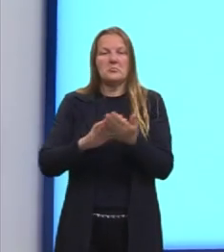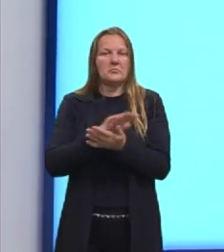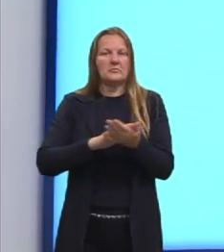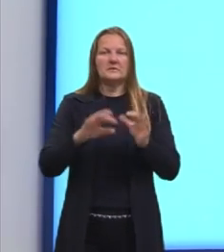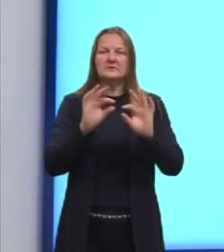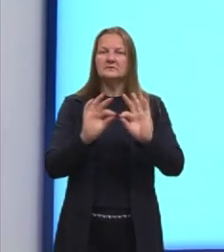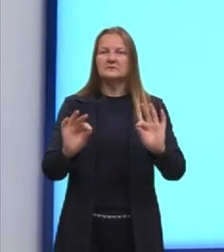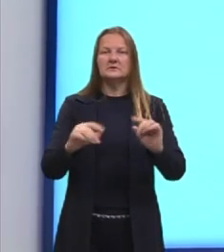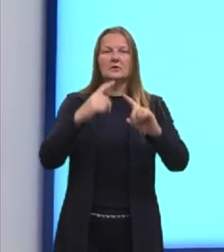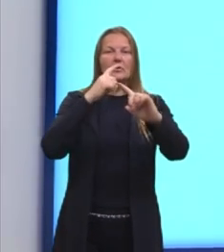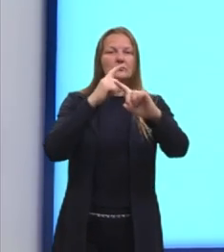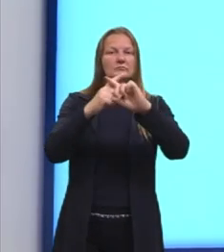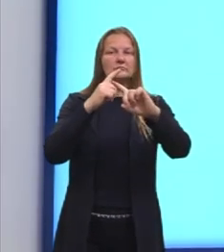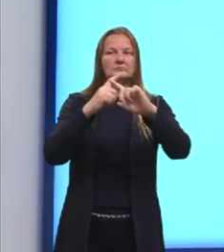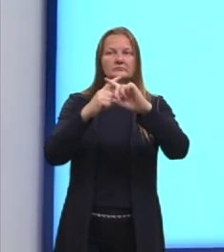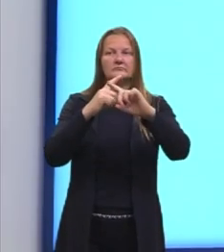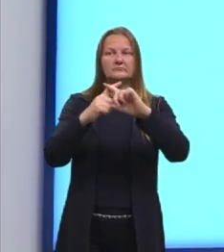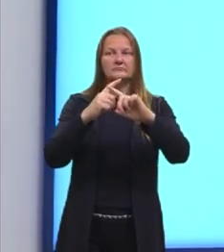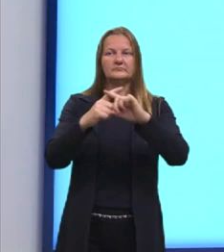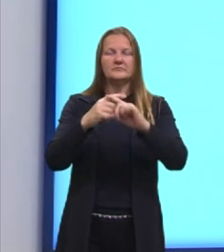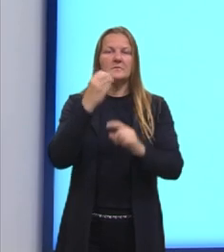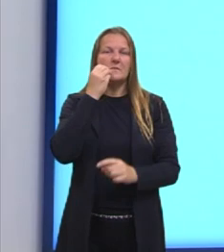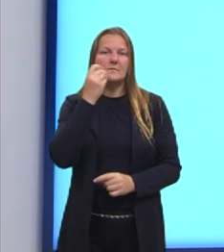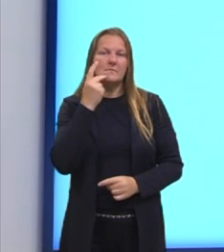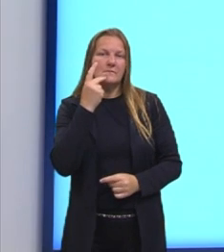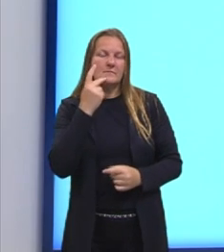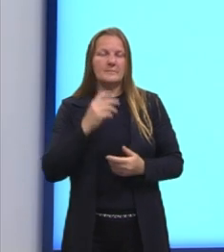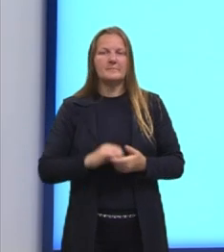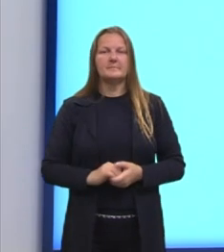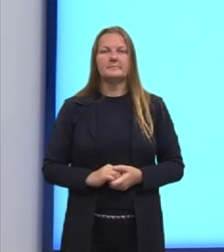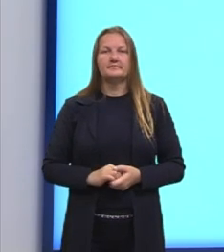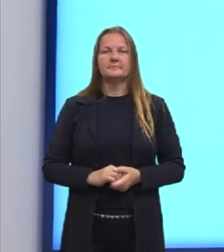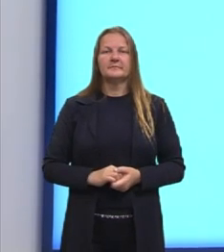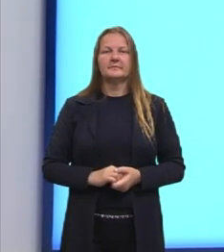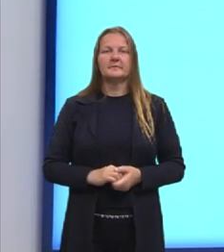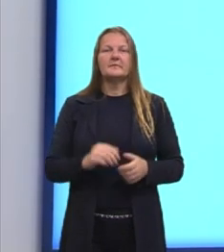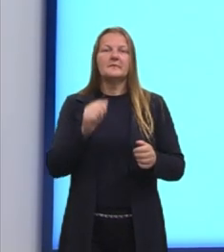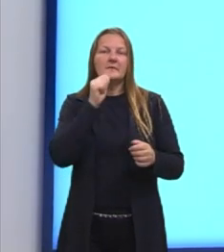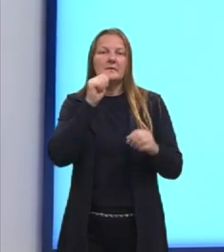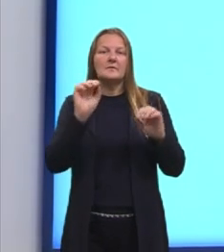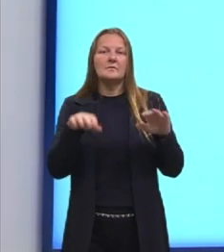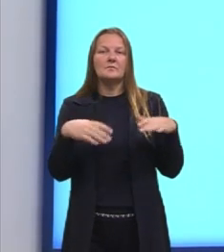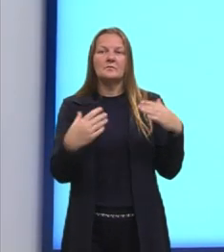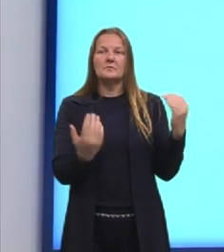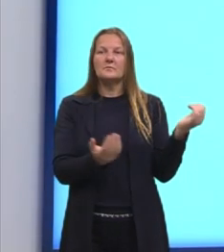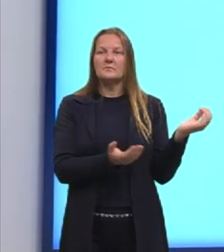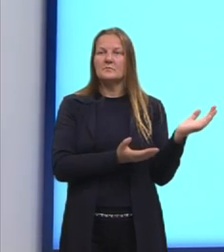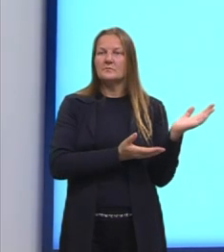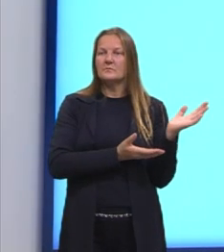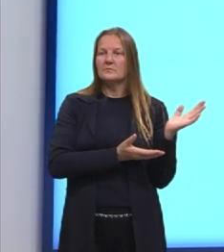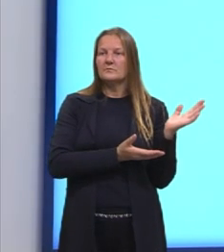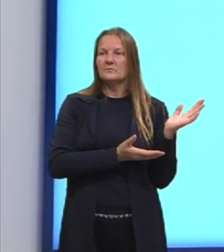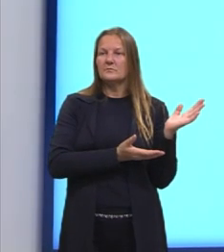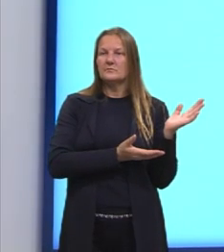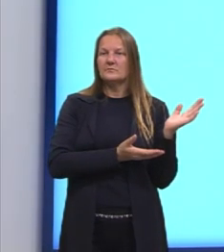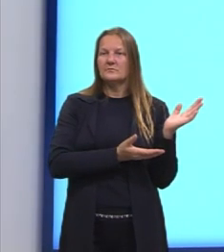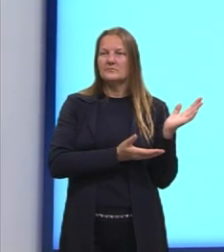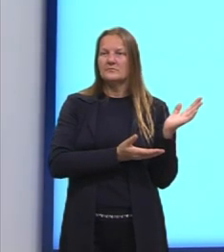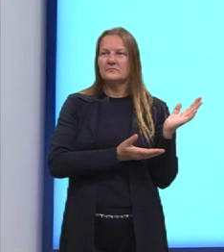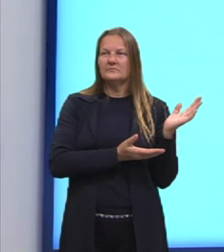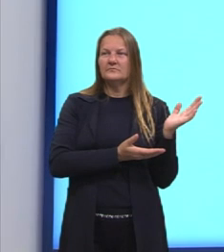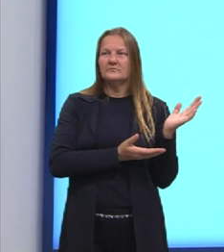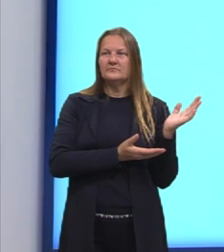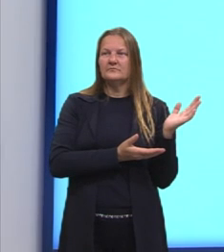multiplicar as probabilidades. E aí, então, multiplicamos as frações. Aqui,